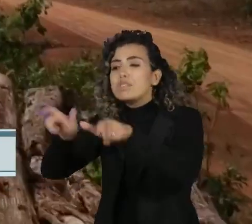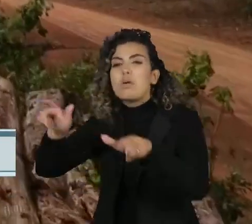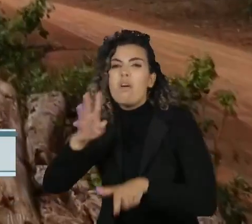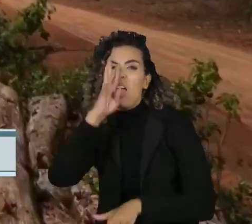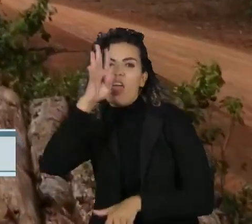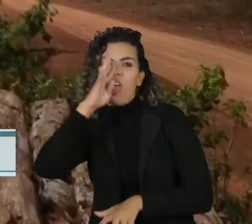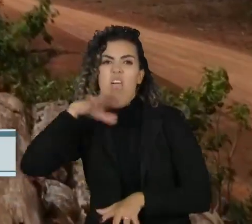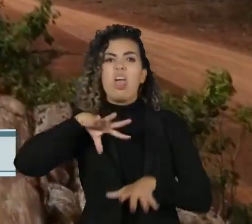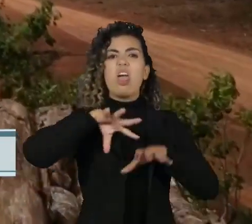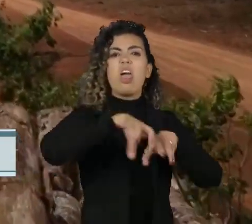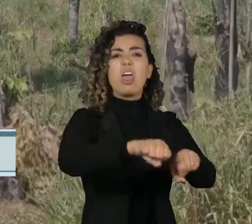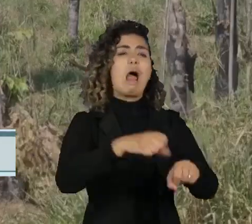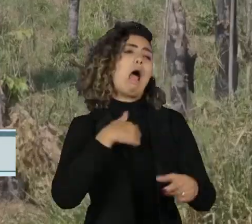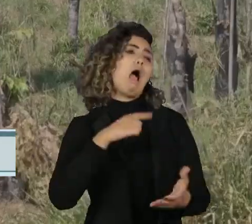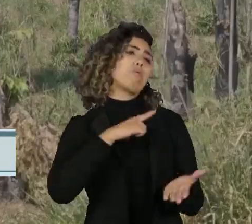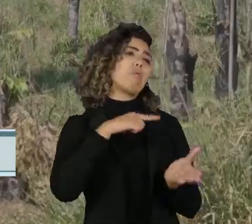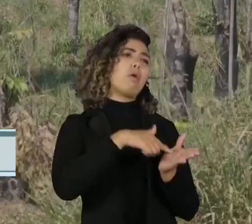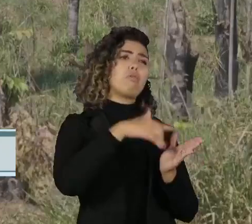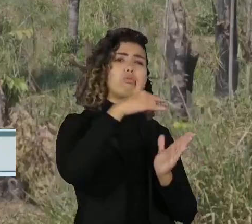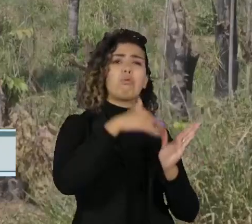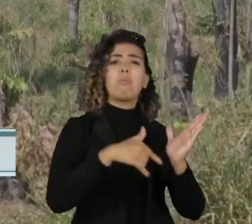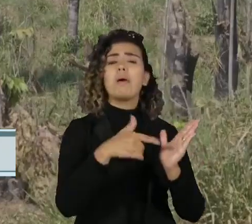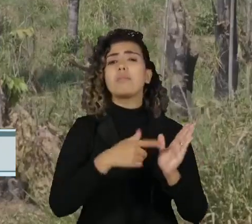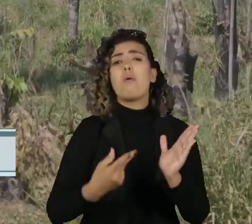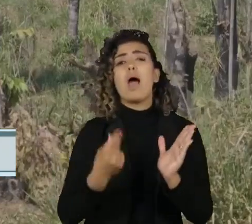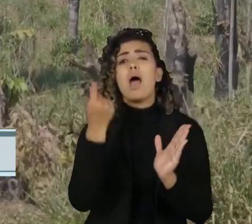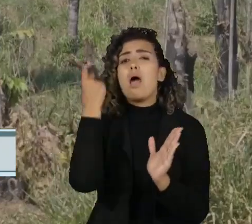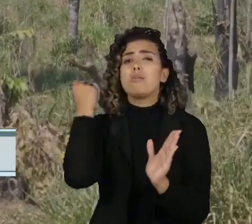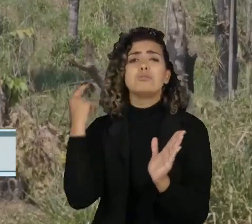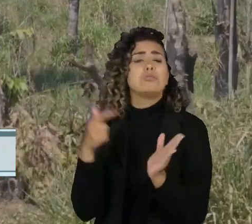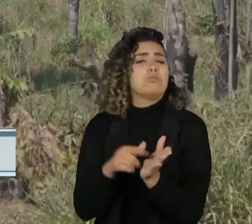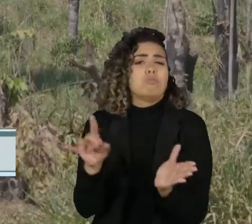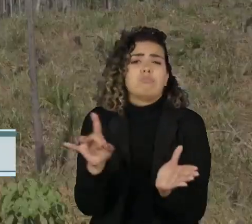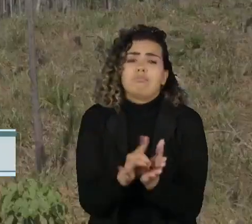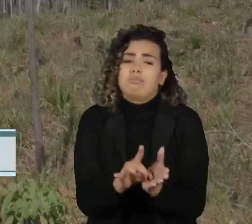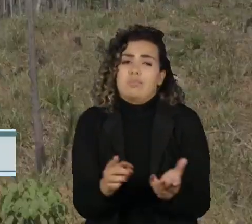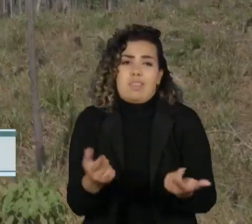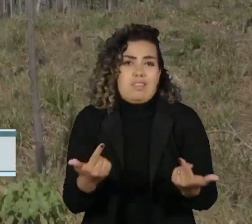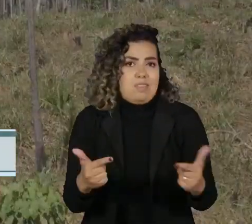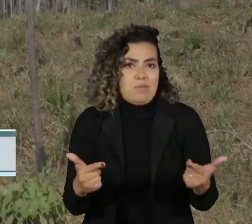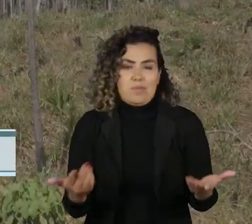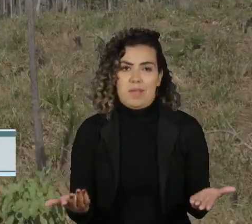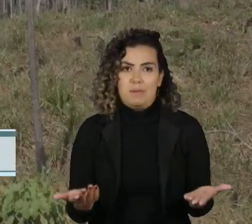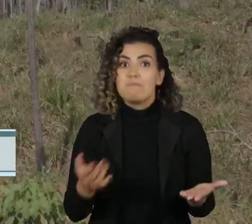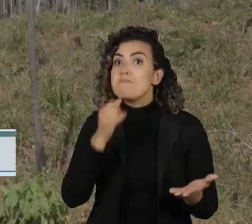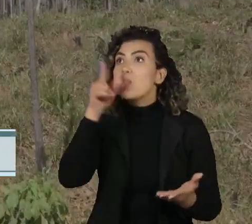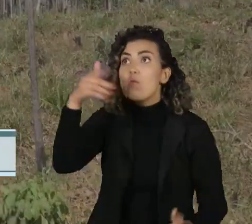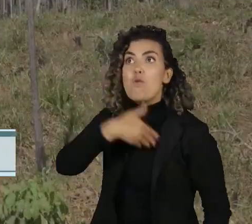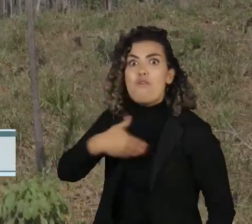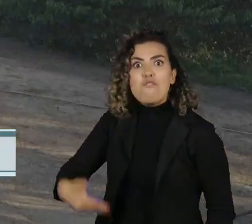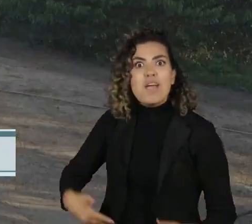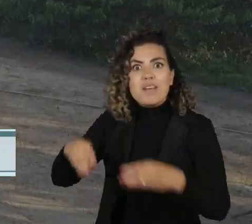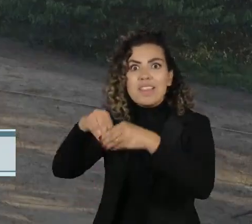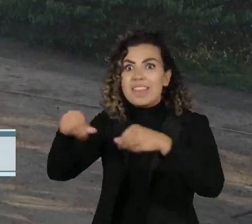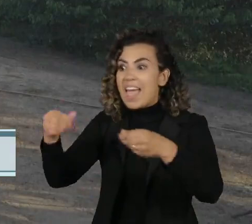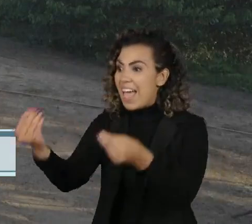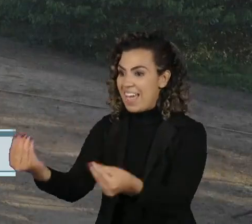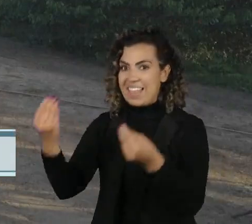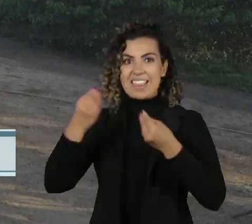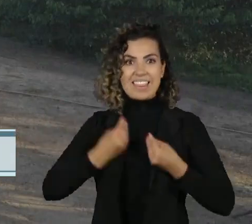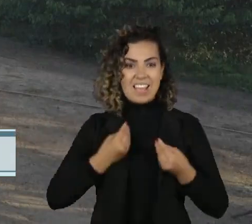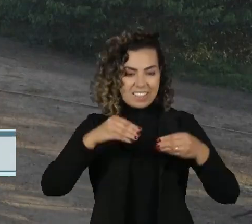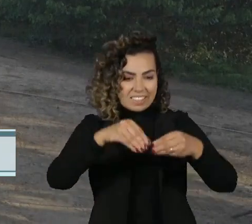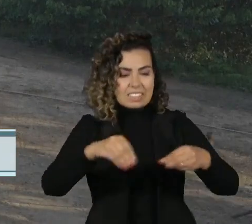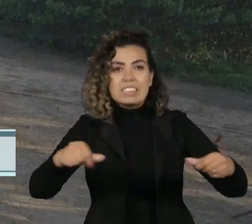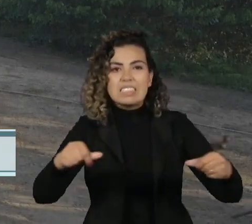escrituras antigas. A falta de documentos afeta também quem recebeu terras do governo. Assentados pelo